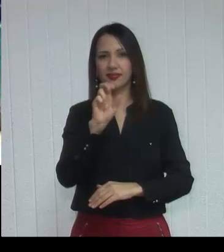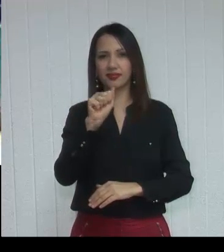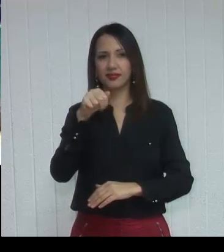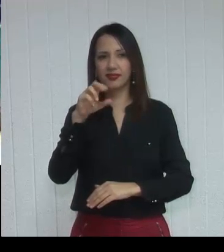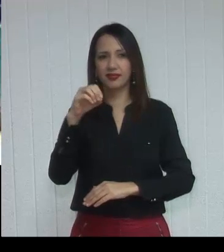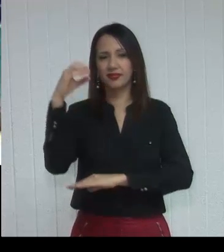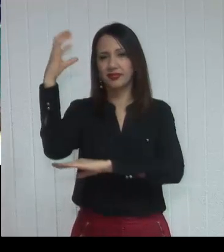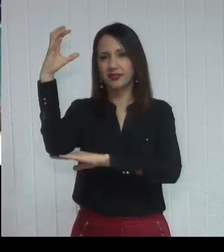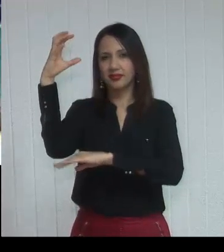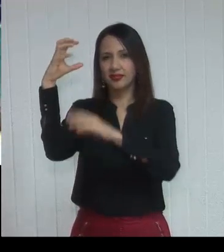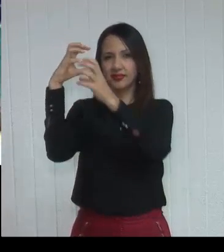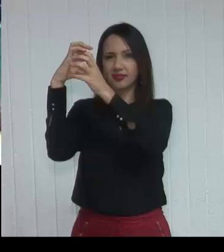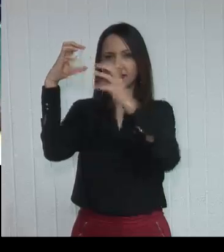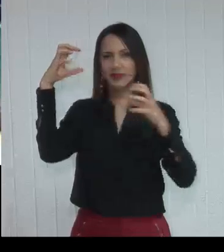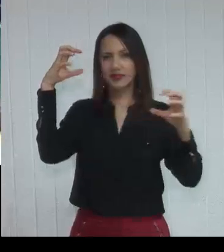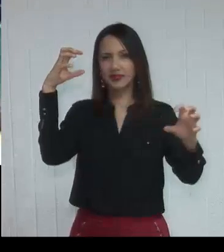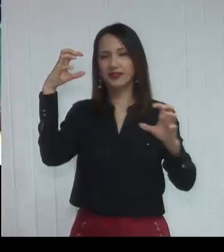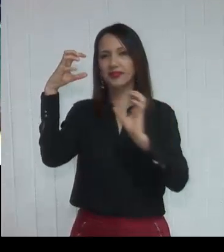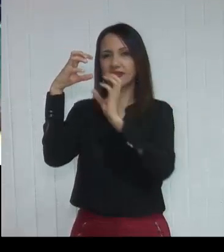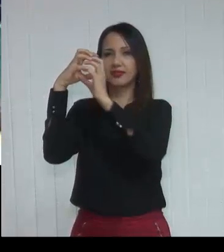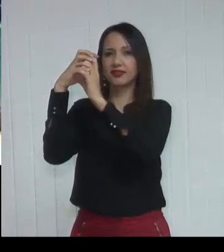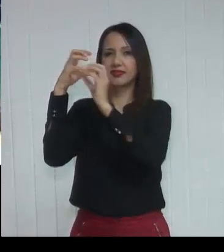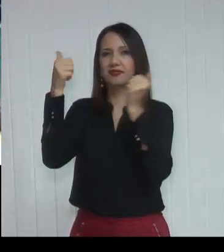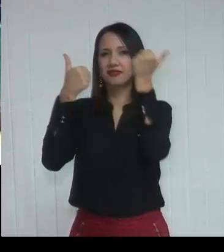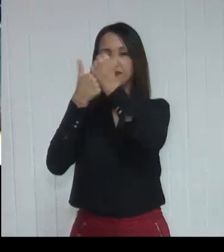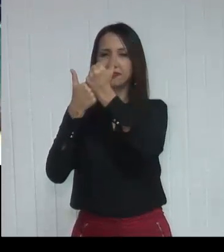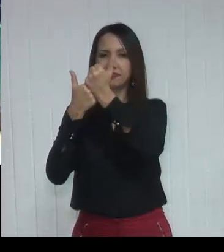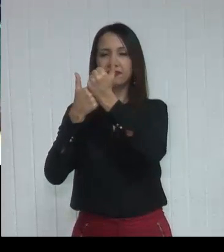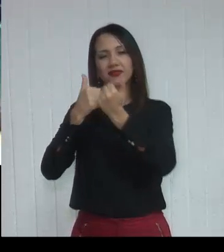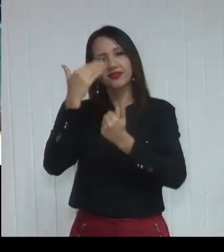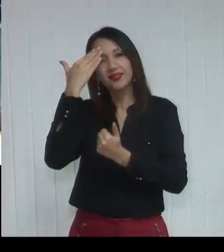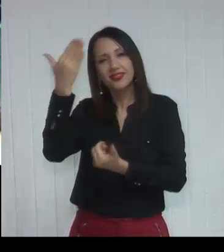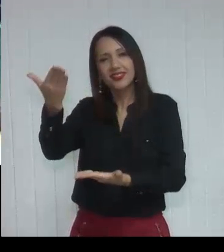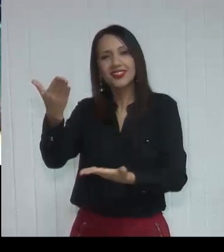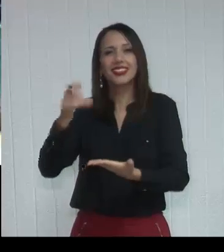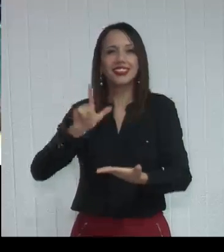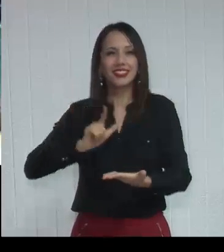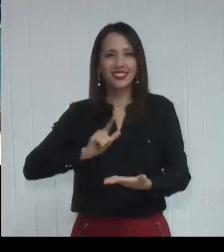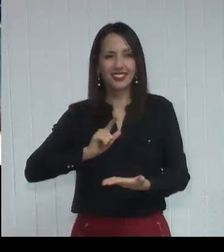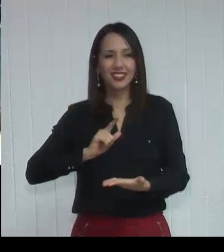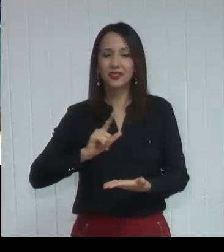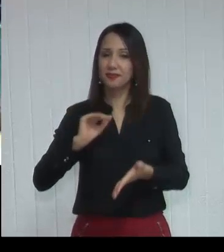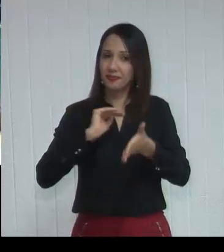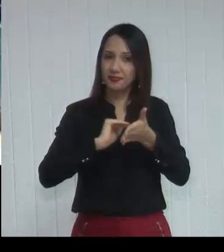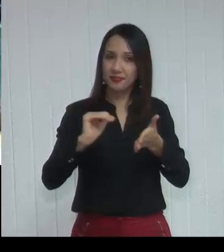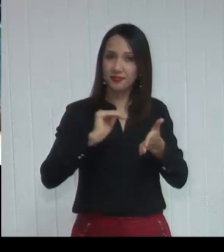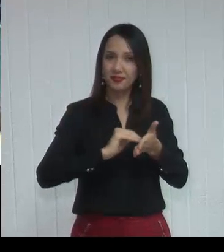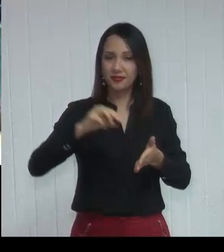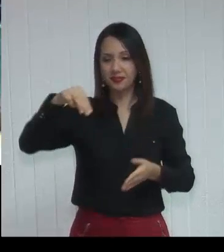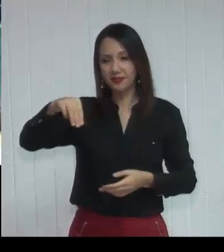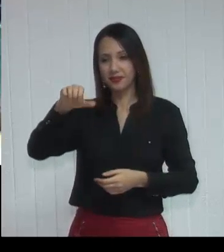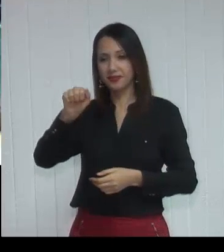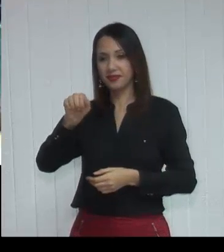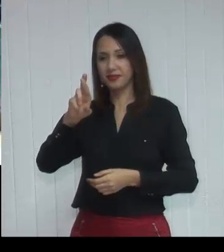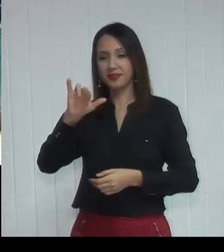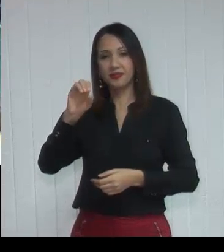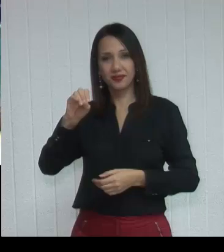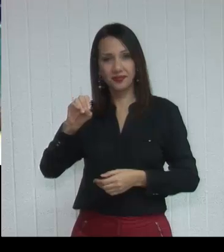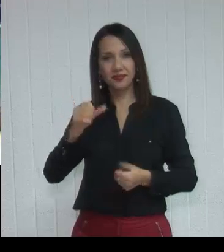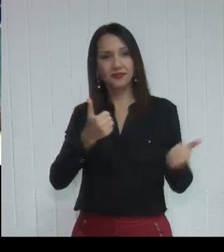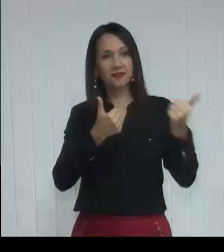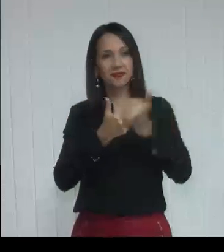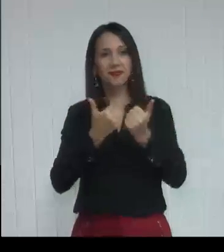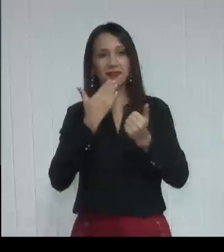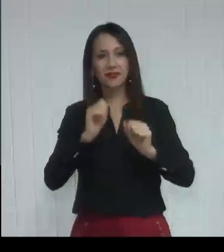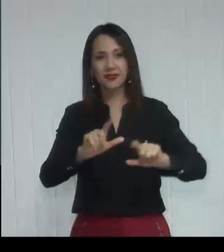lâmpadas que estavam queimadas. Então, quero agradecer aí ao secretário Márcio Melli. Pode passar